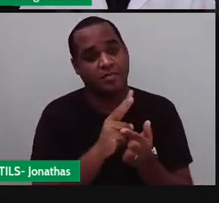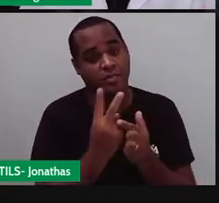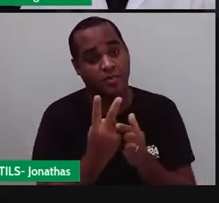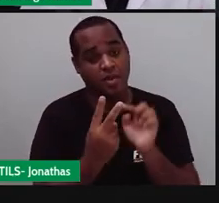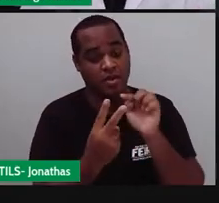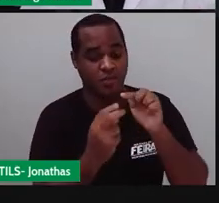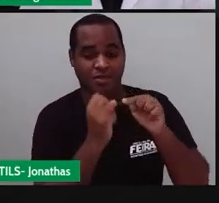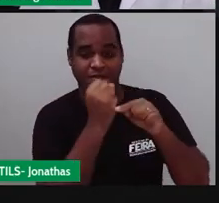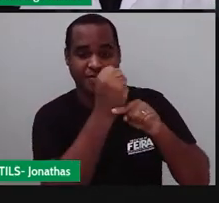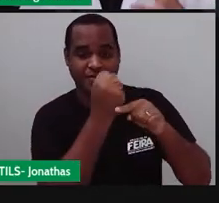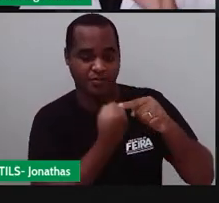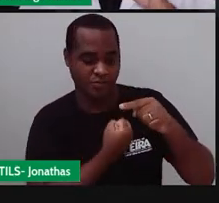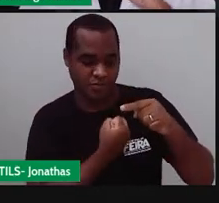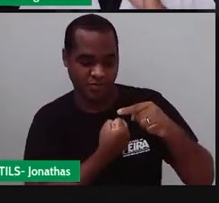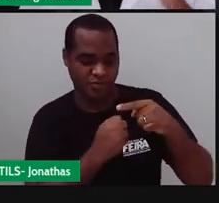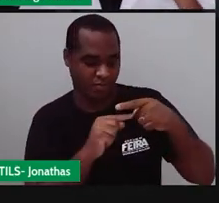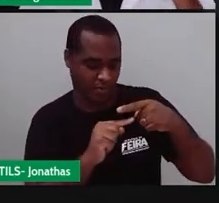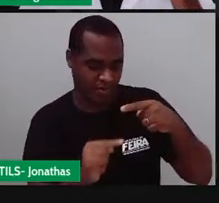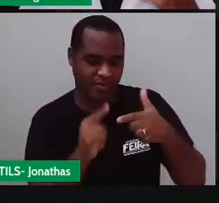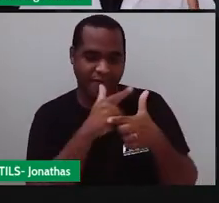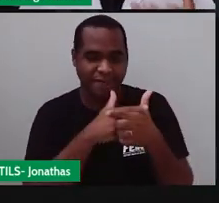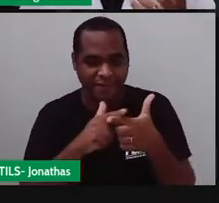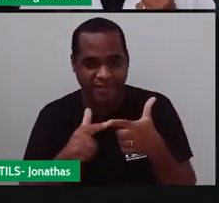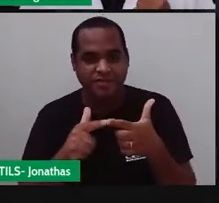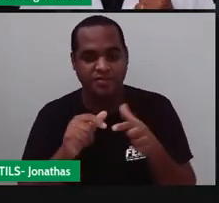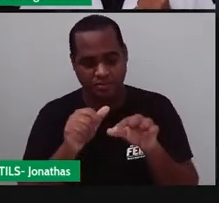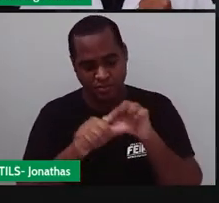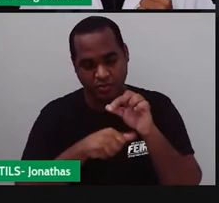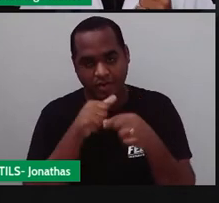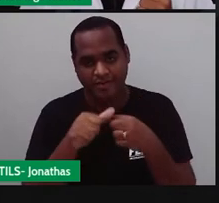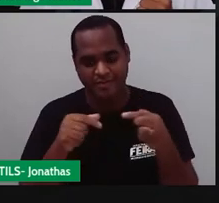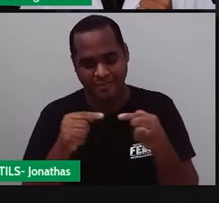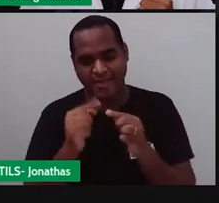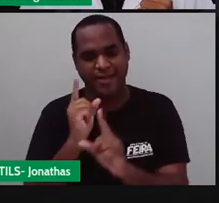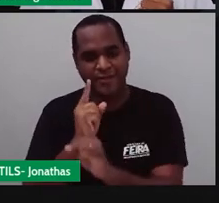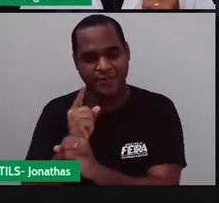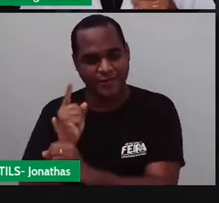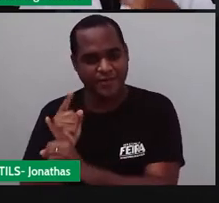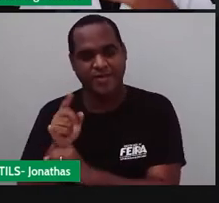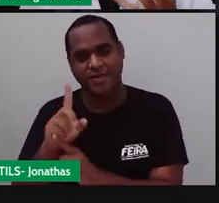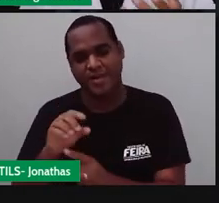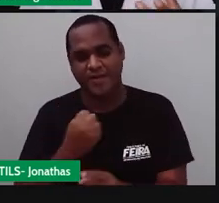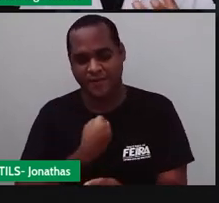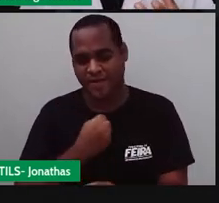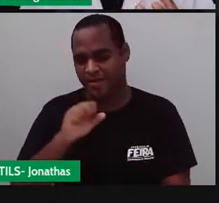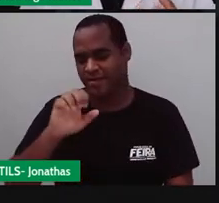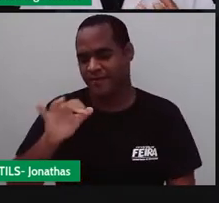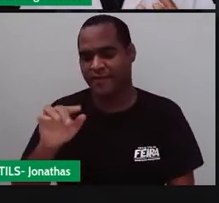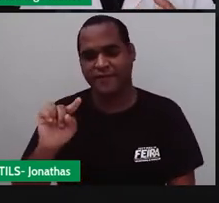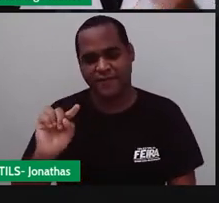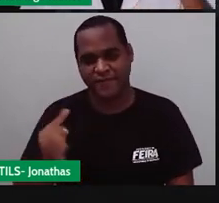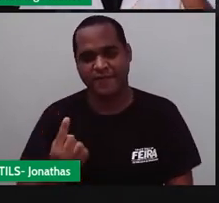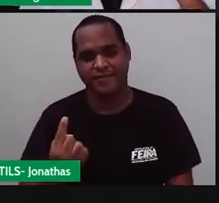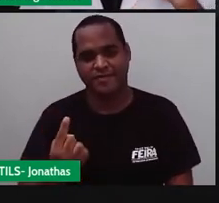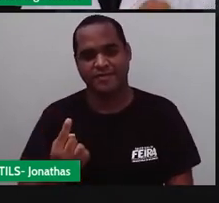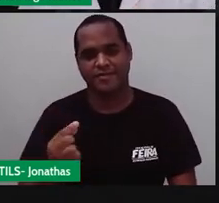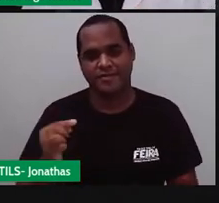número de cima dividir pelo de baixo e a gente já acha esse número escrito com vírgula que é a forma decimal.